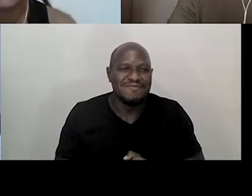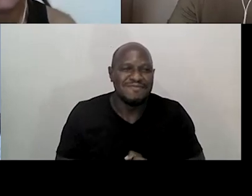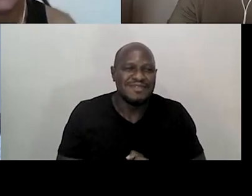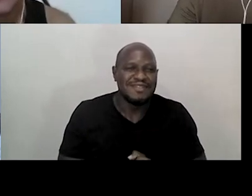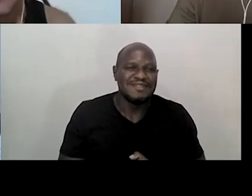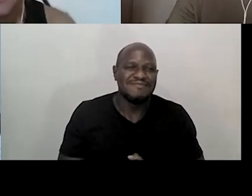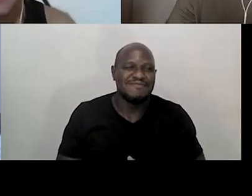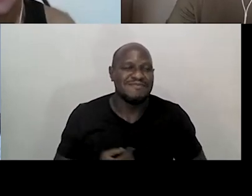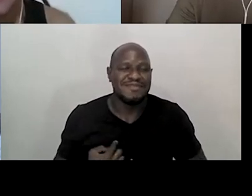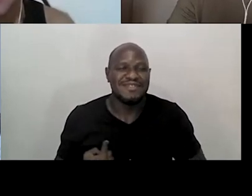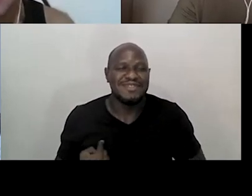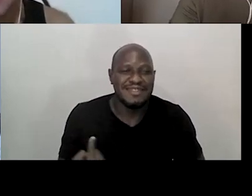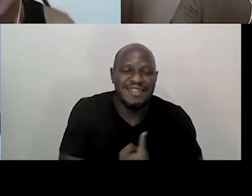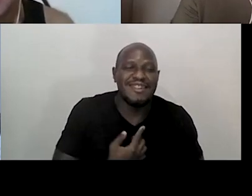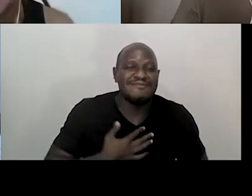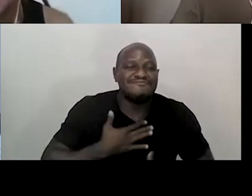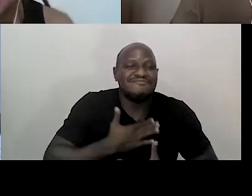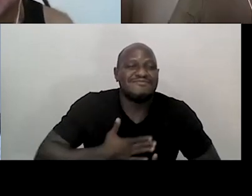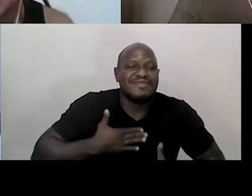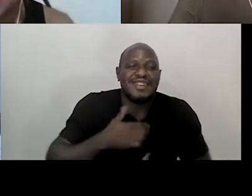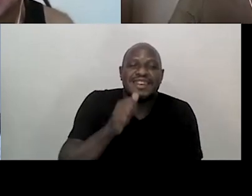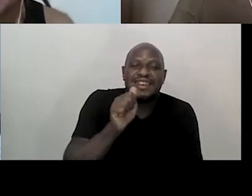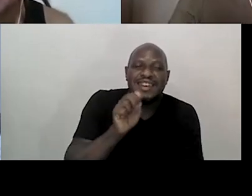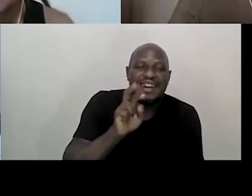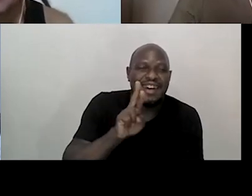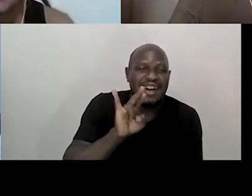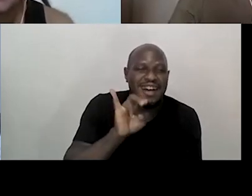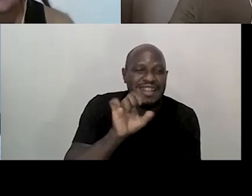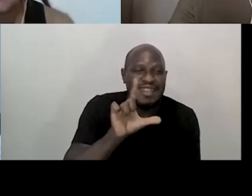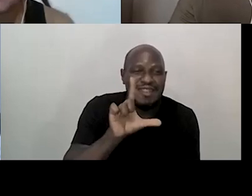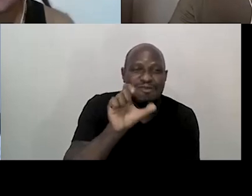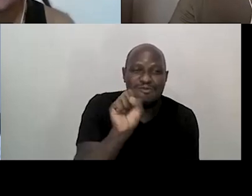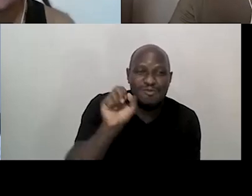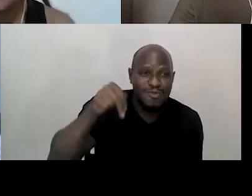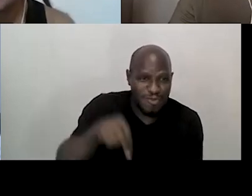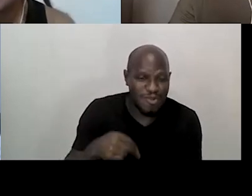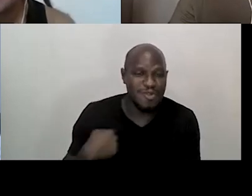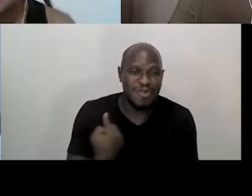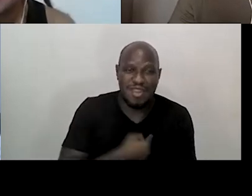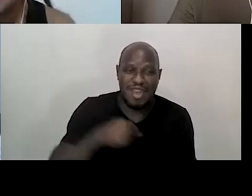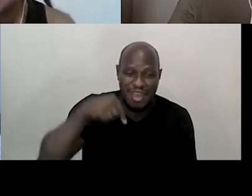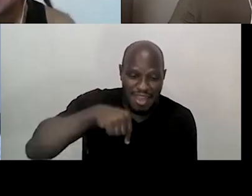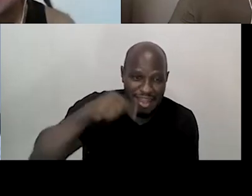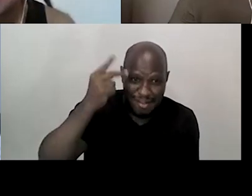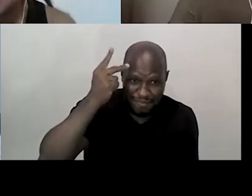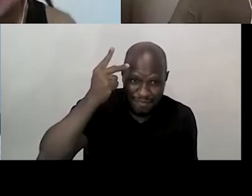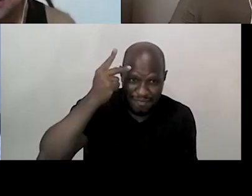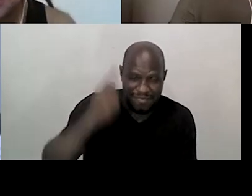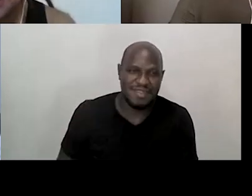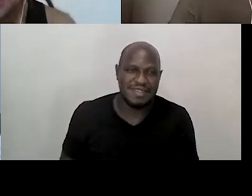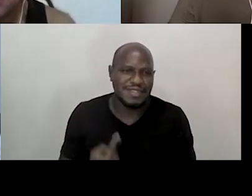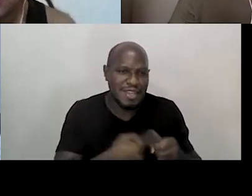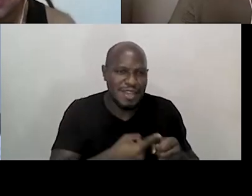e nosso querido Ariusso, gente, que a gente está aqui, São Paulo, interior, como é